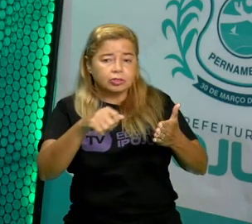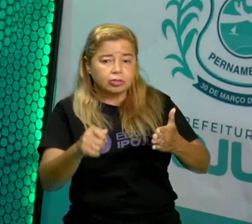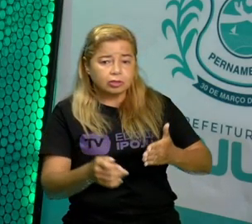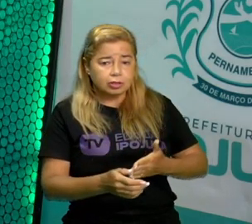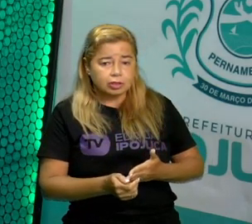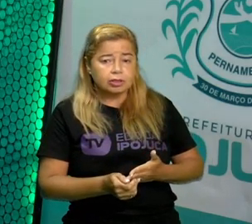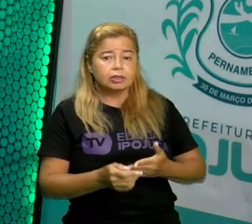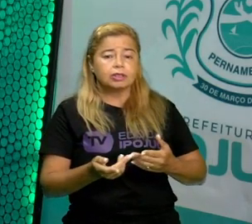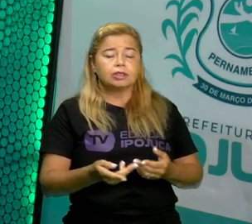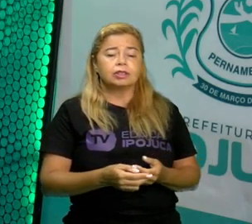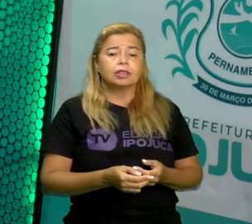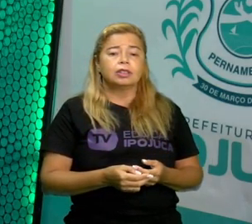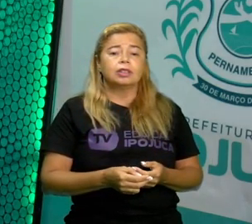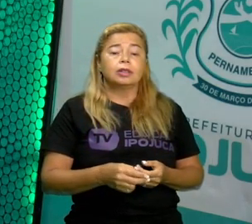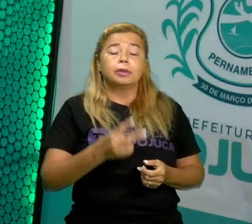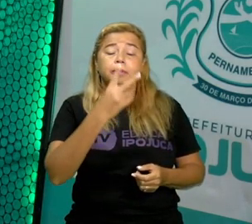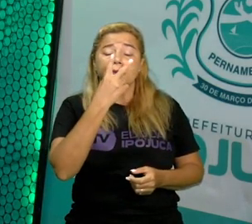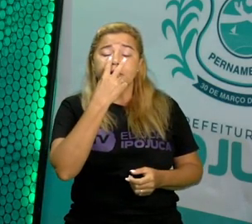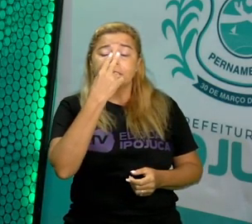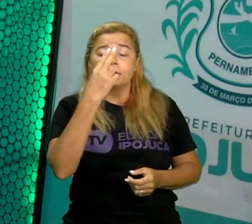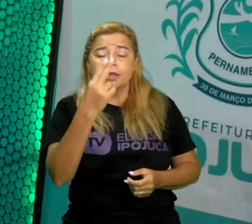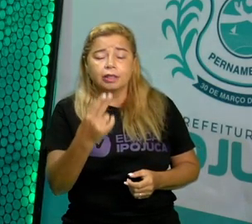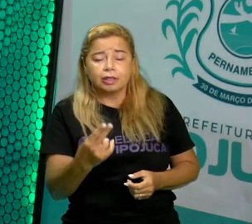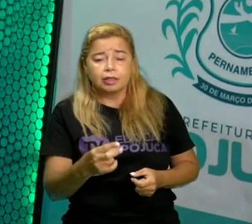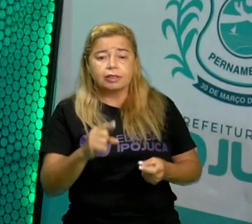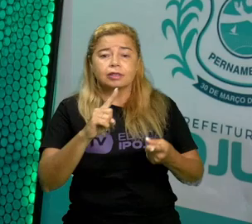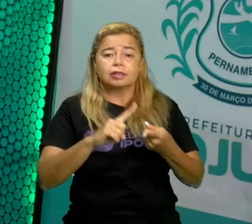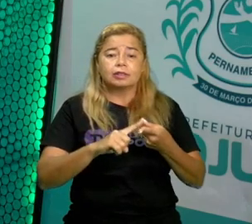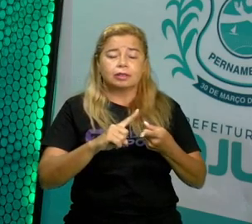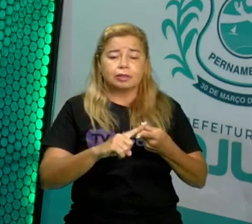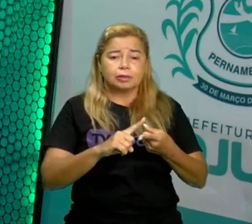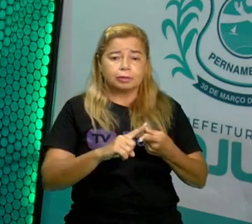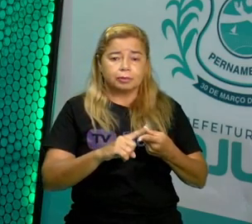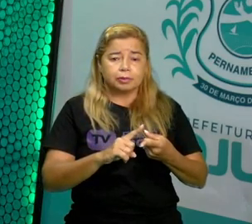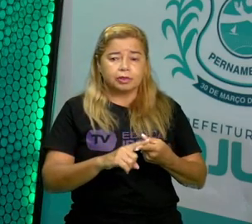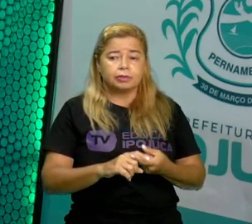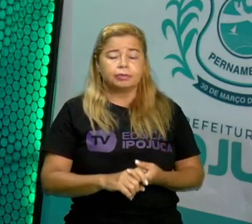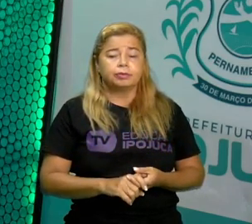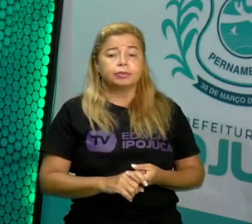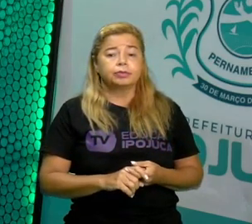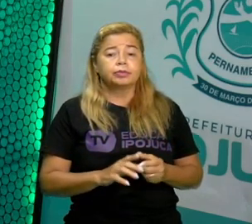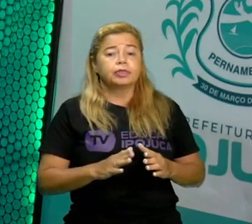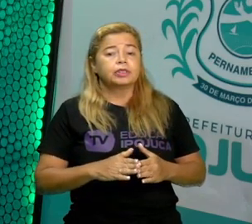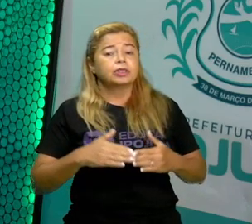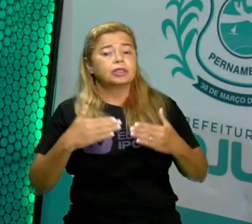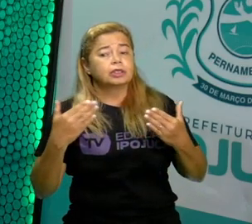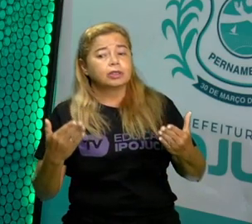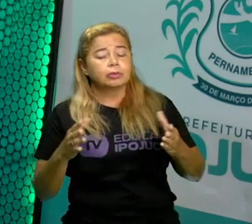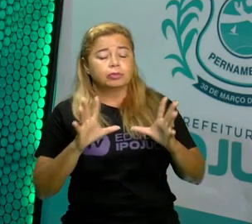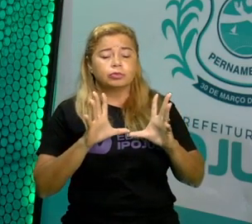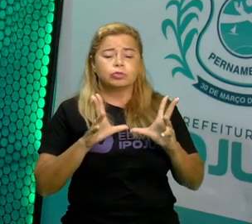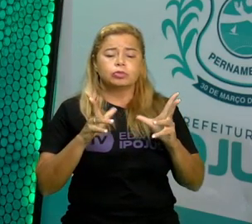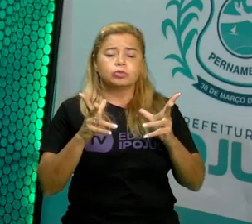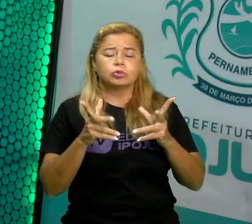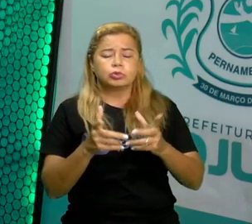vai ser parecida no final. Então, todas as vezes que aparecer